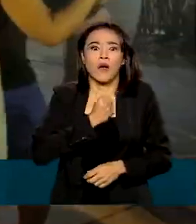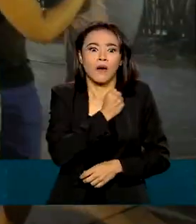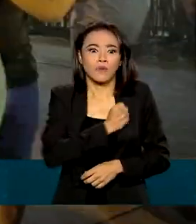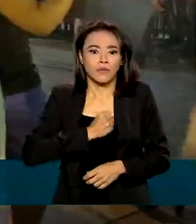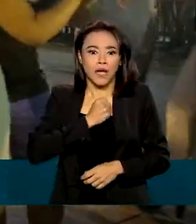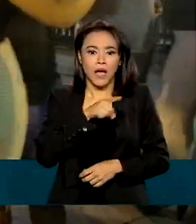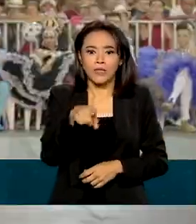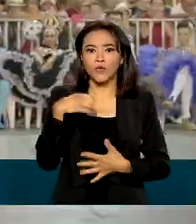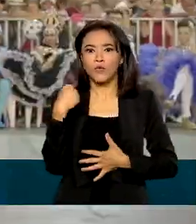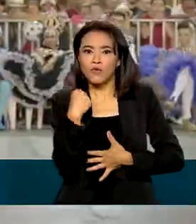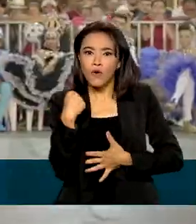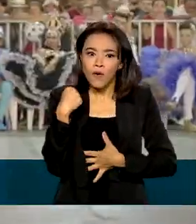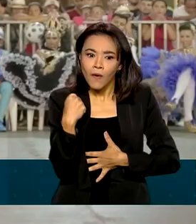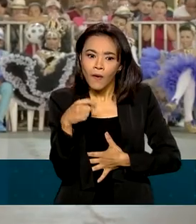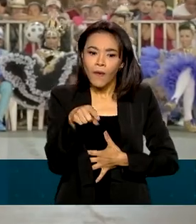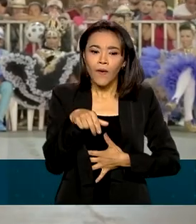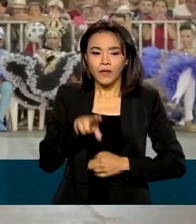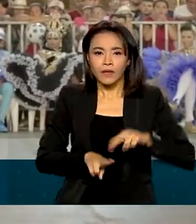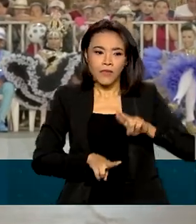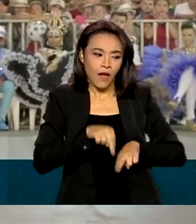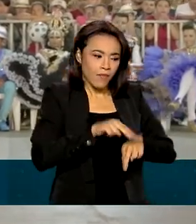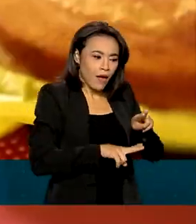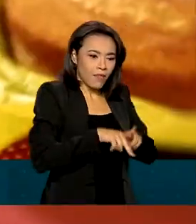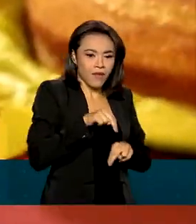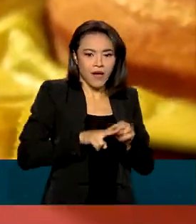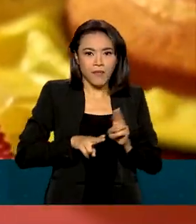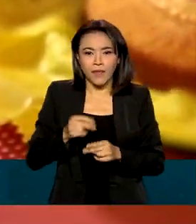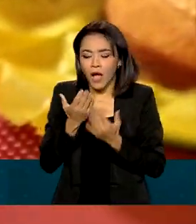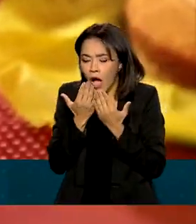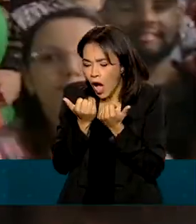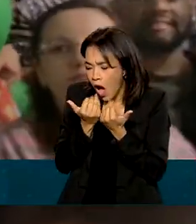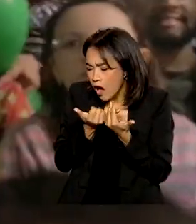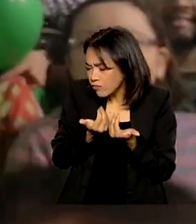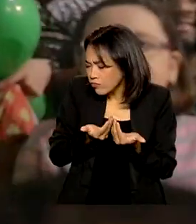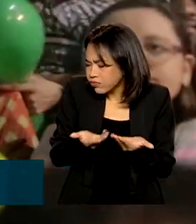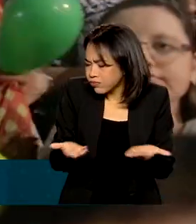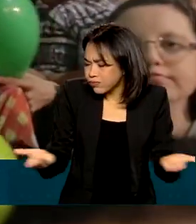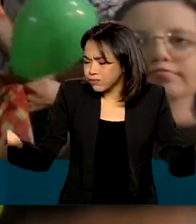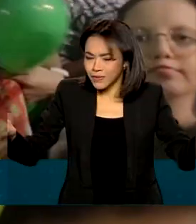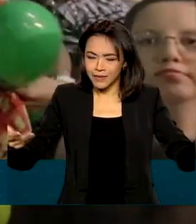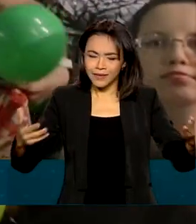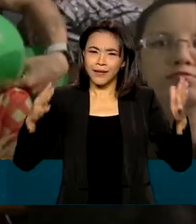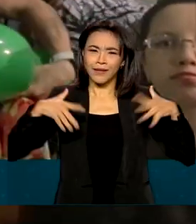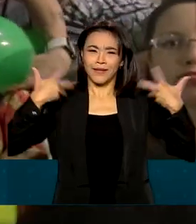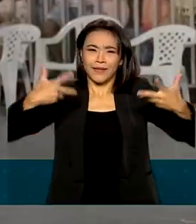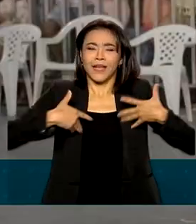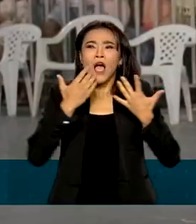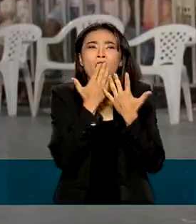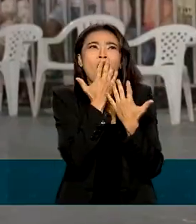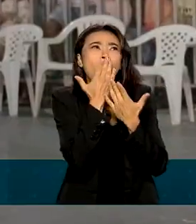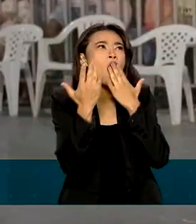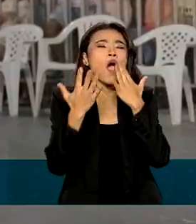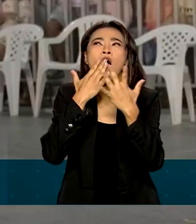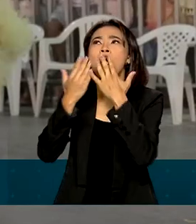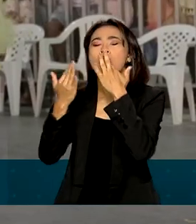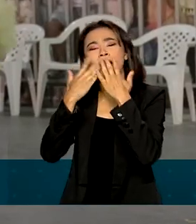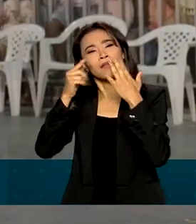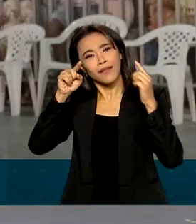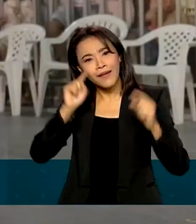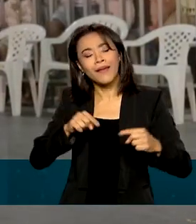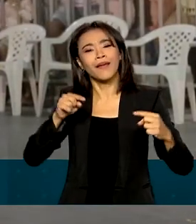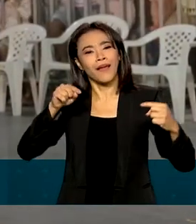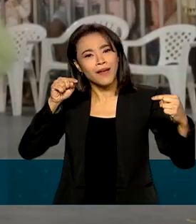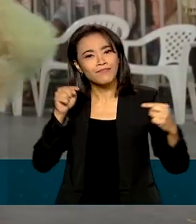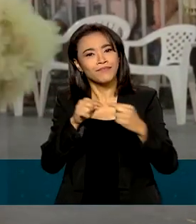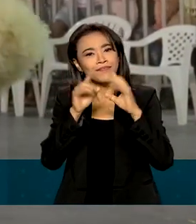do forrozinho, das quadrilhas, das comidas típicas, da alegria e do colorido que são próprios das